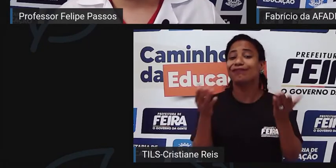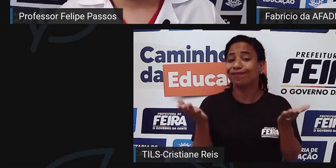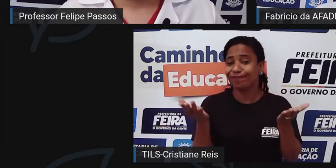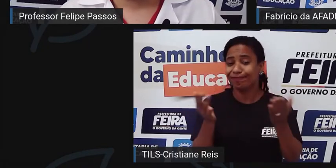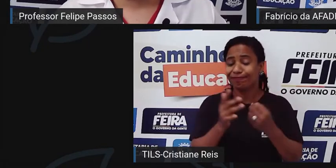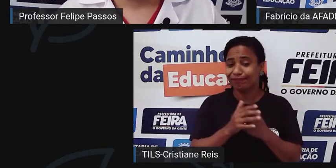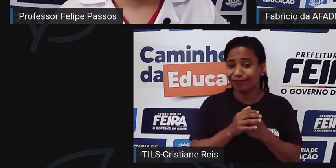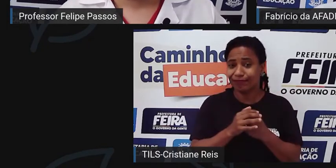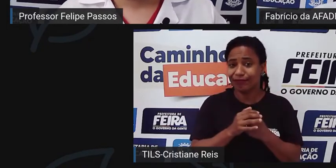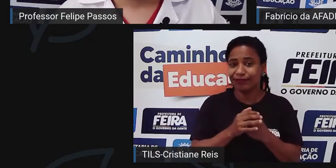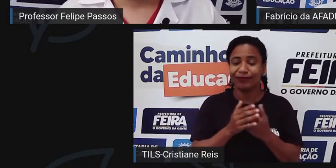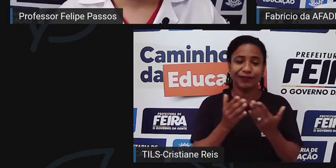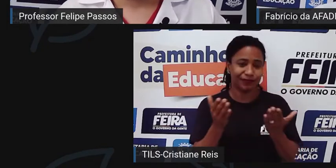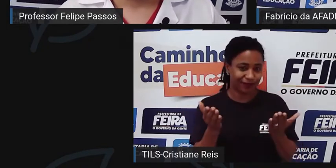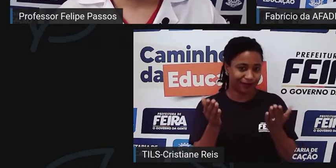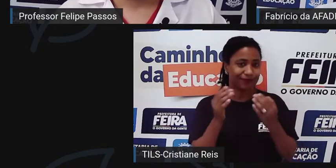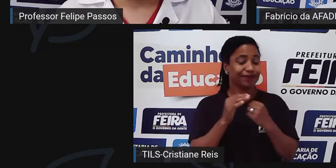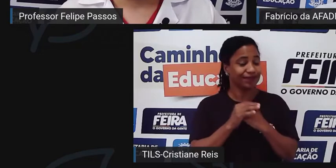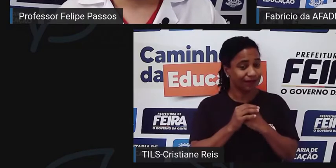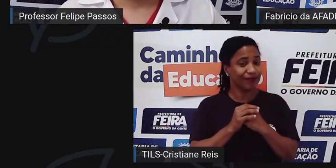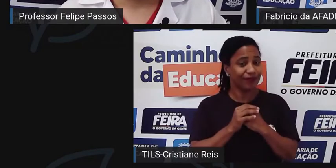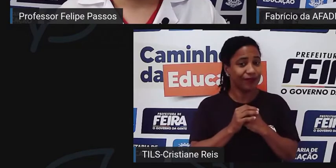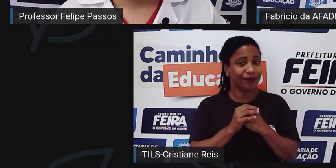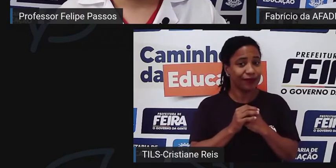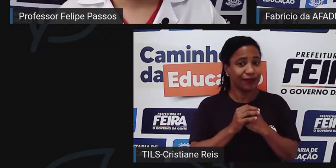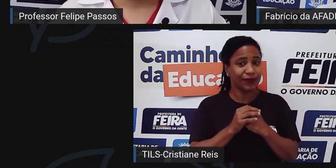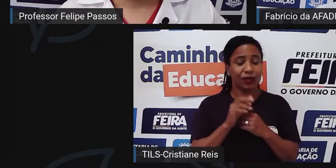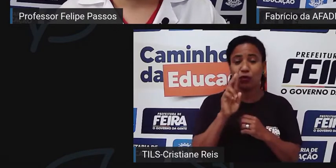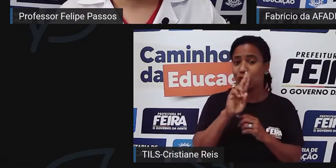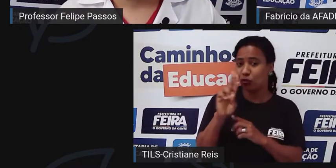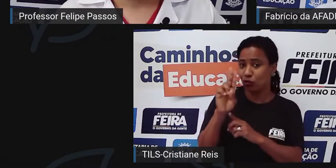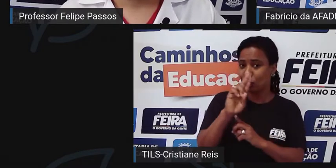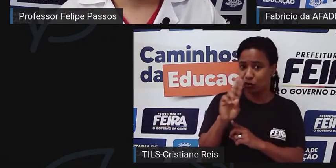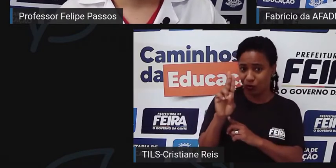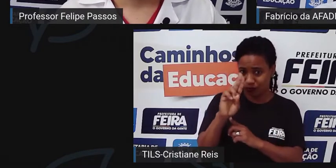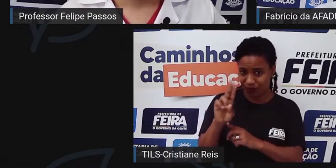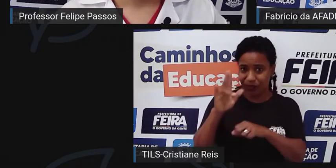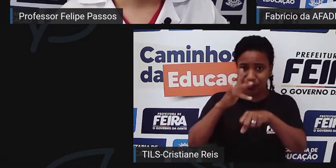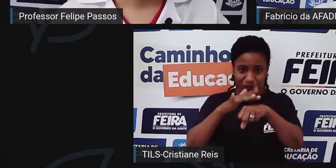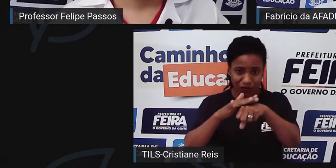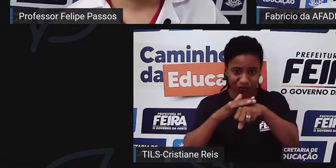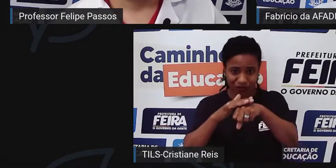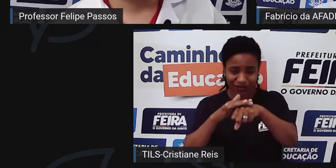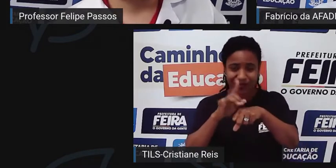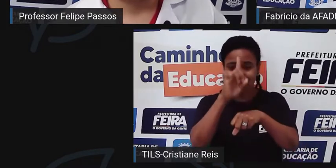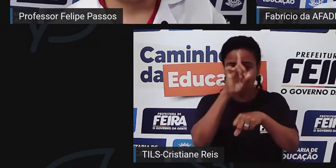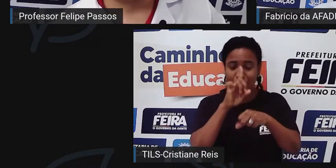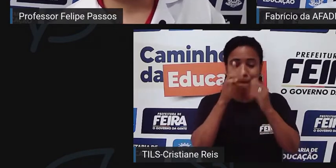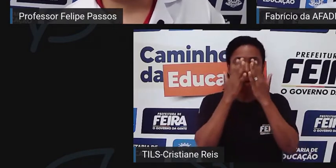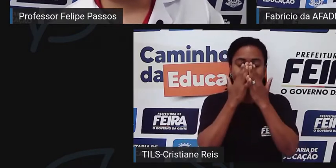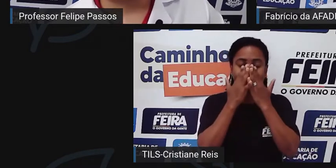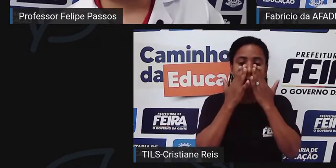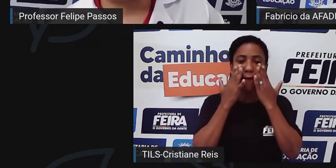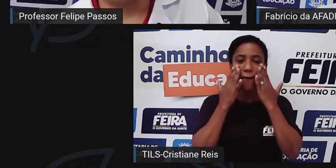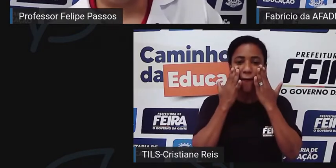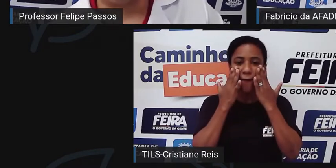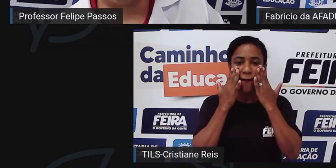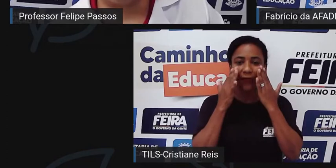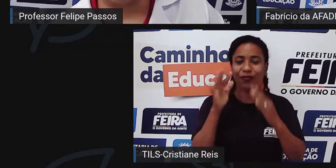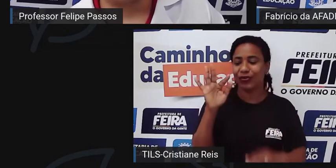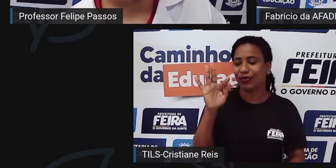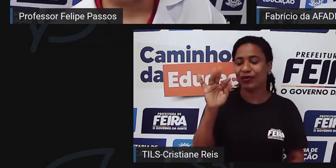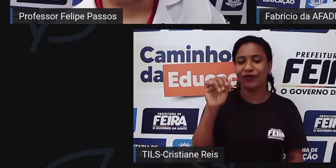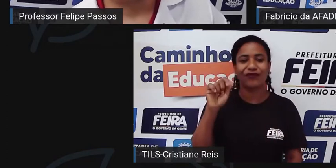O Felipe, na verdade, o nome doença falciforme vem porque, na maioria,